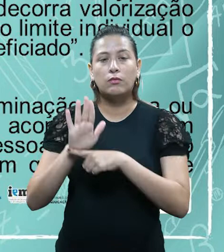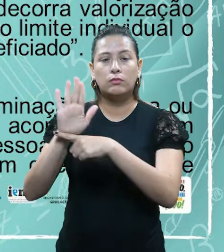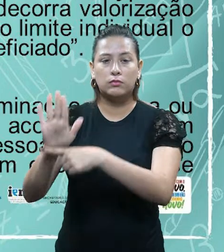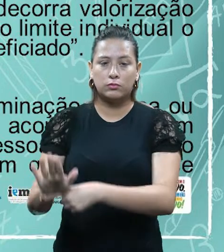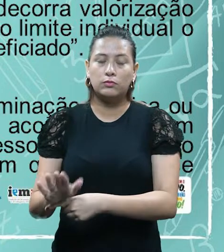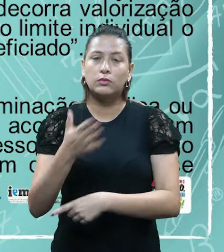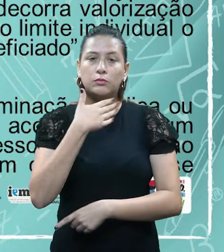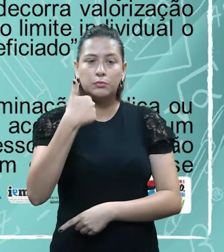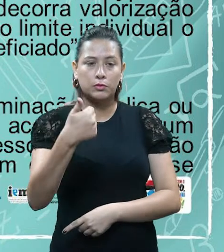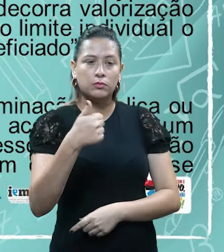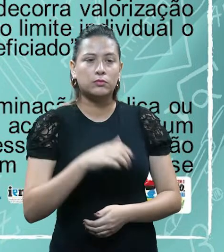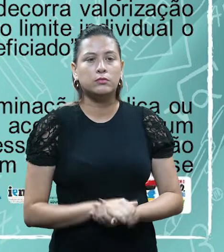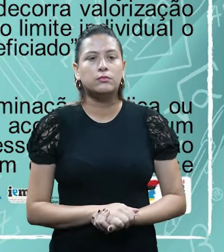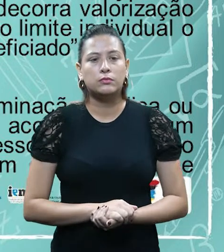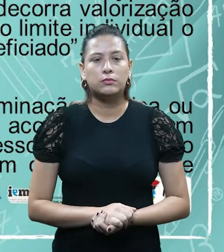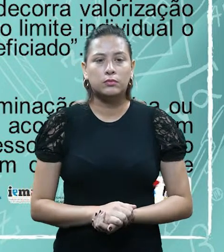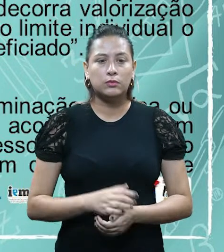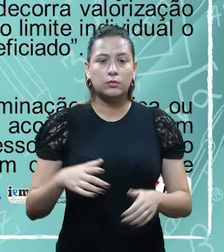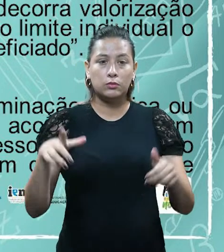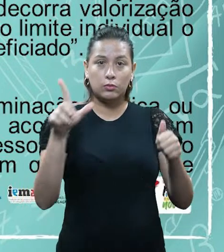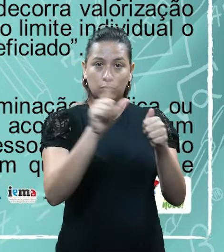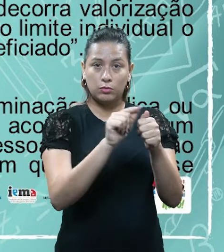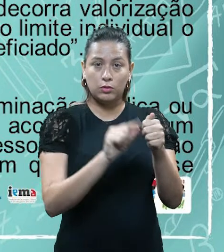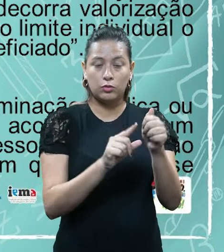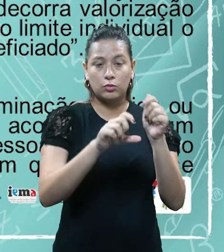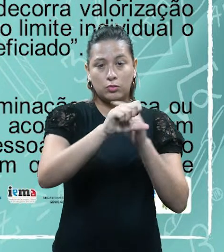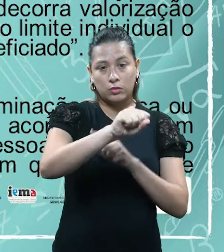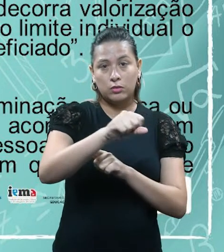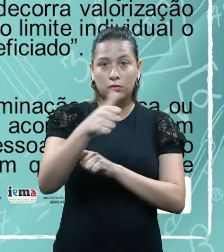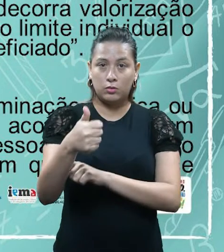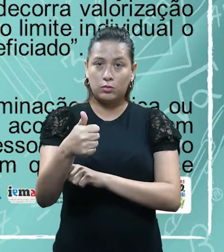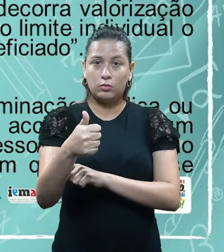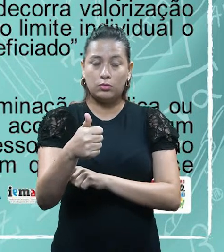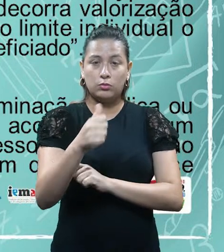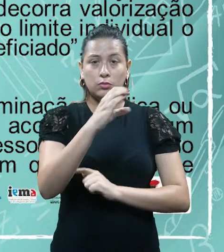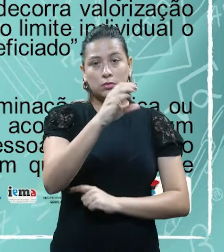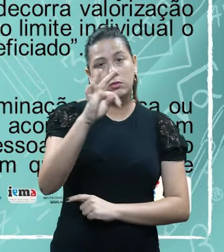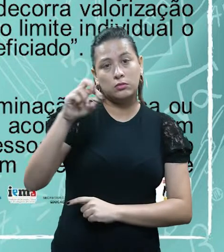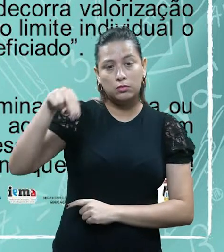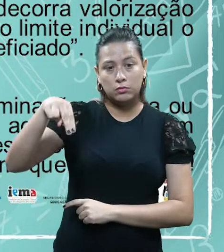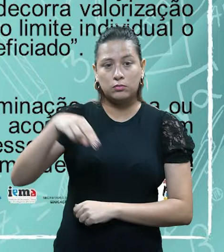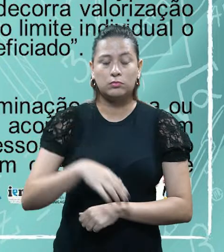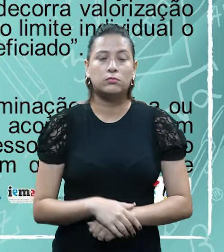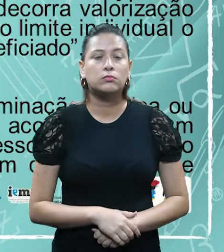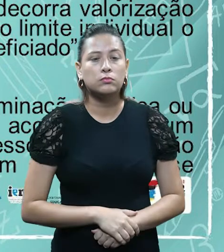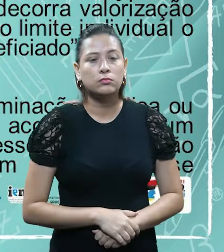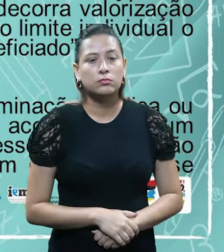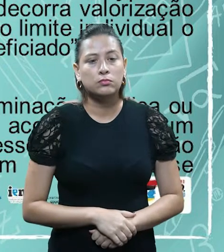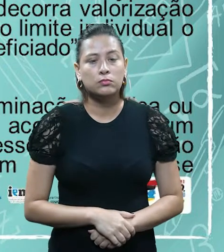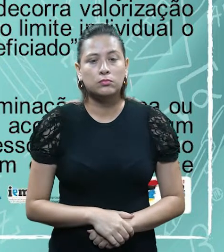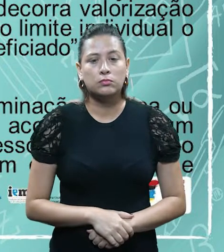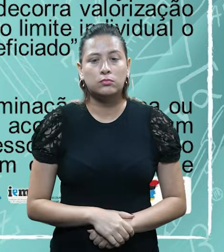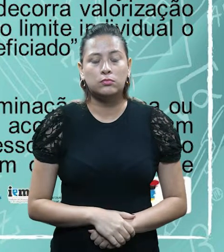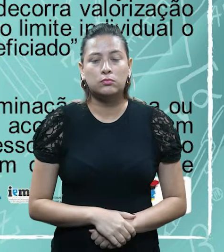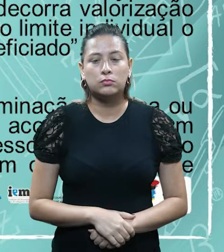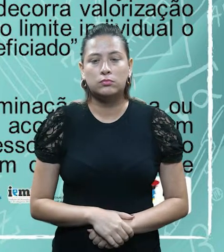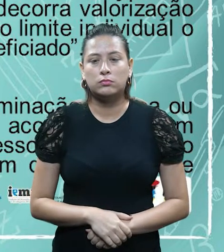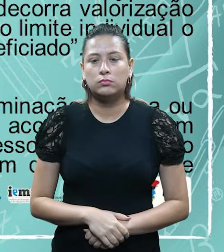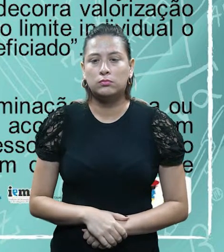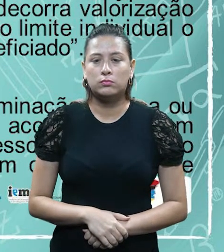né, elas estão lá no artigo 81 do CTN. É, as contribuições de melhoria, elas são, de fato,